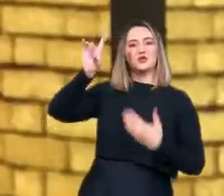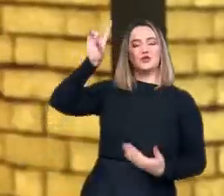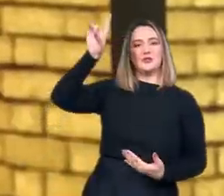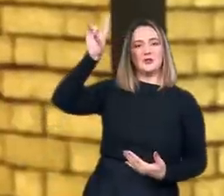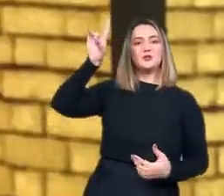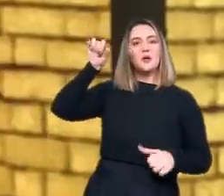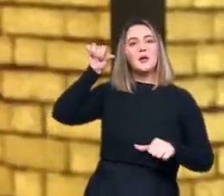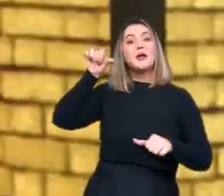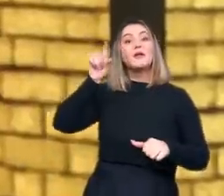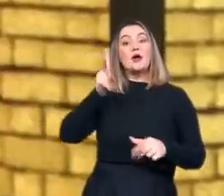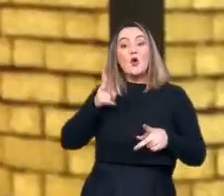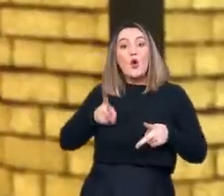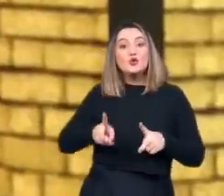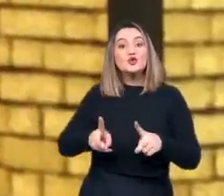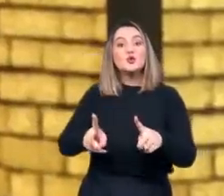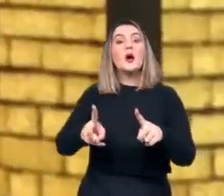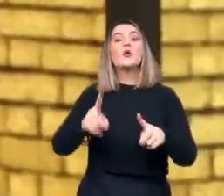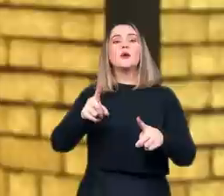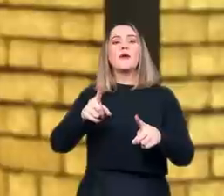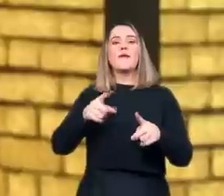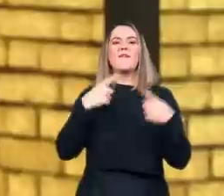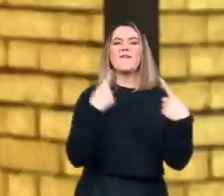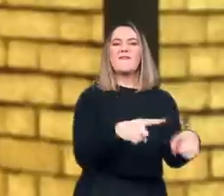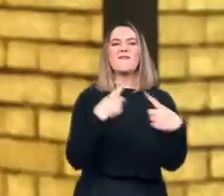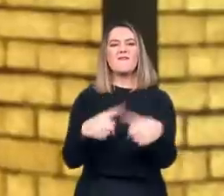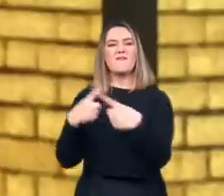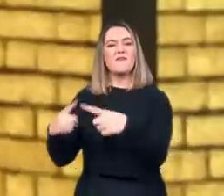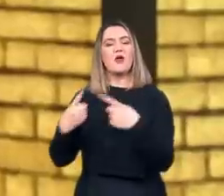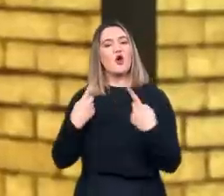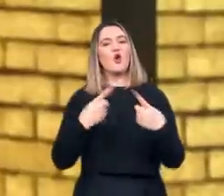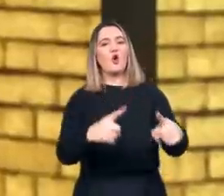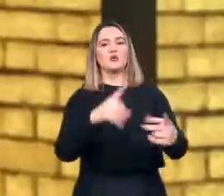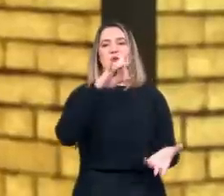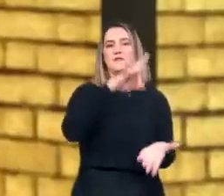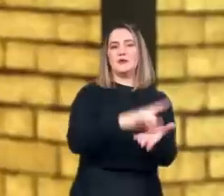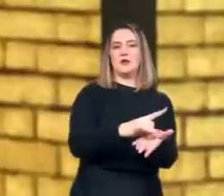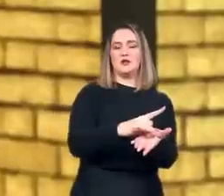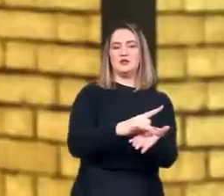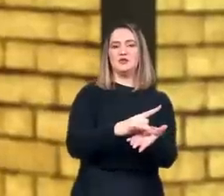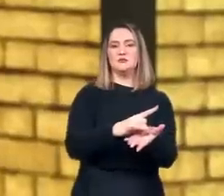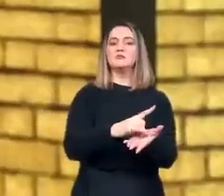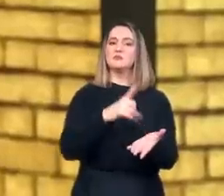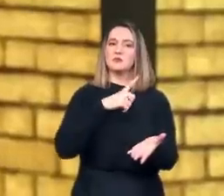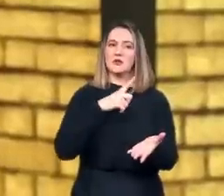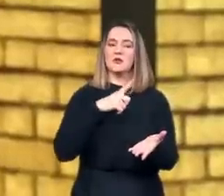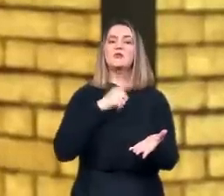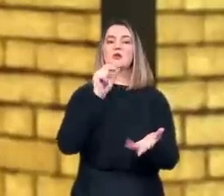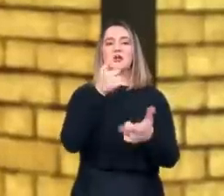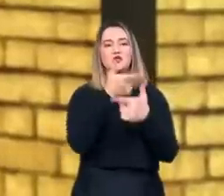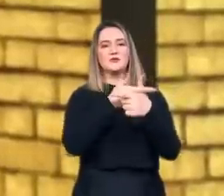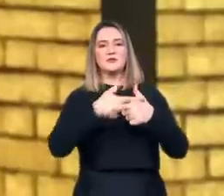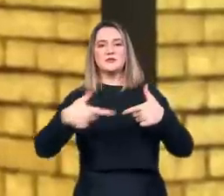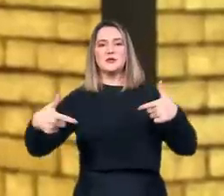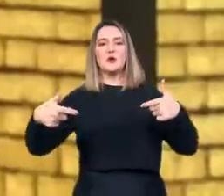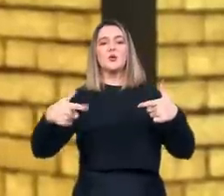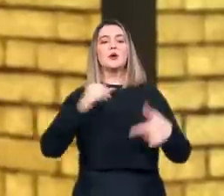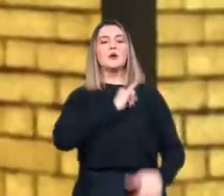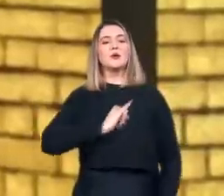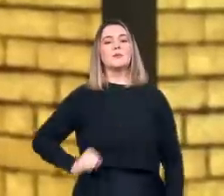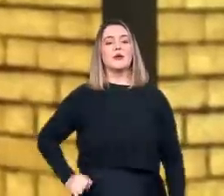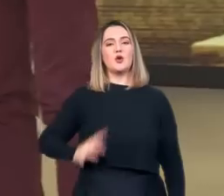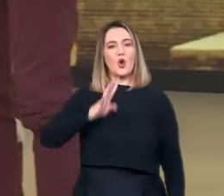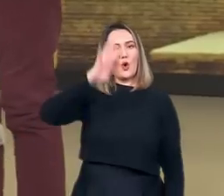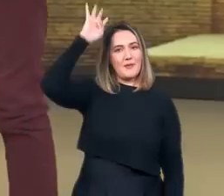e que daria prosseguimento a uma dura perseguição à verdade depois do ano 476, quando houve a divisão do